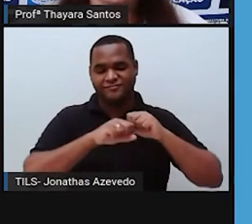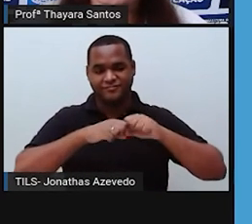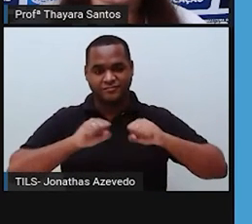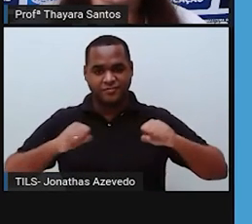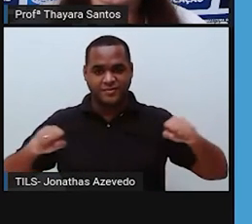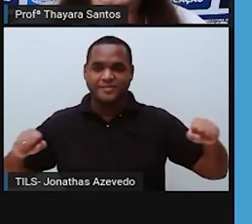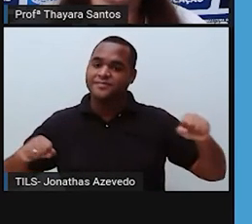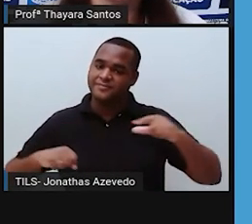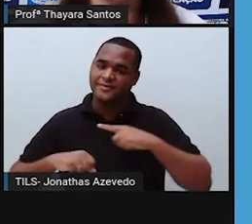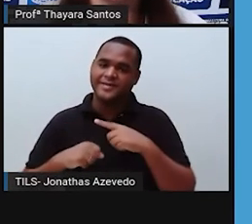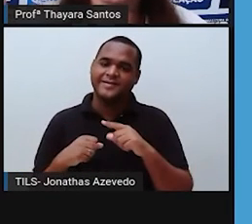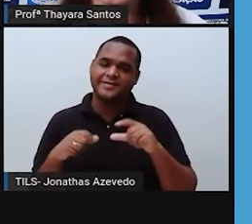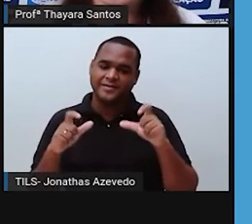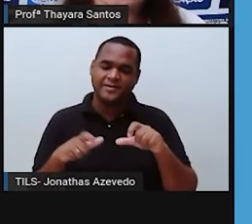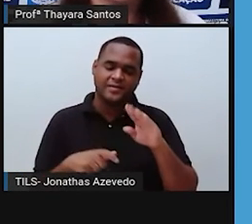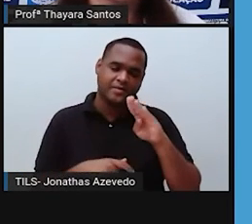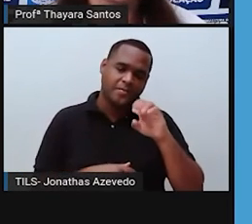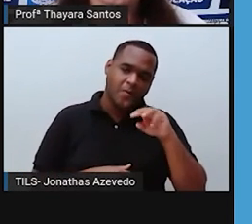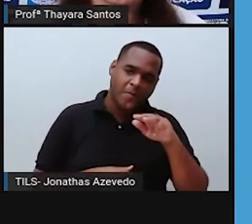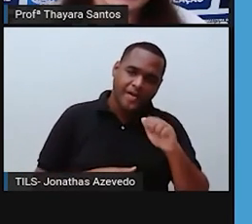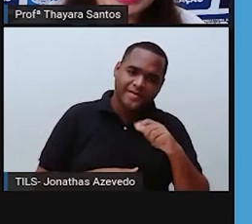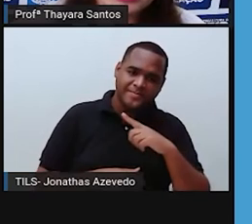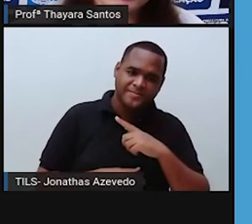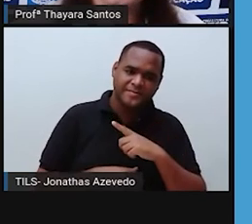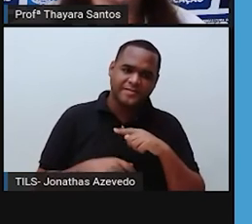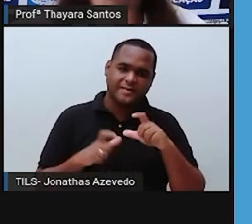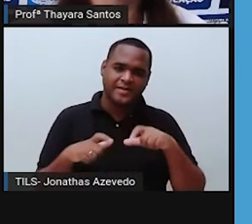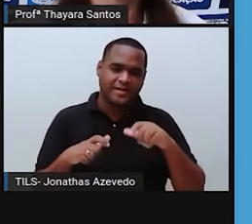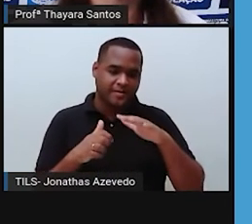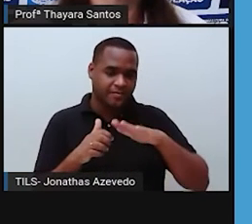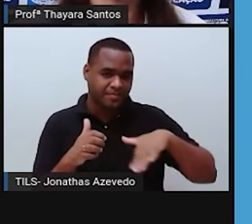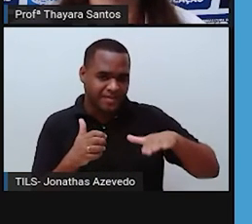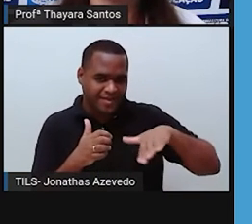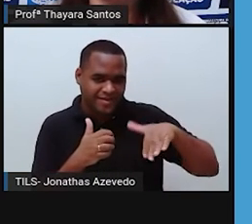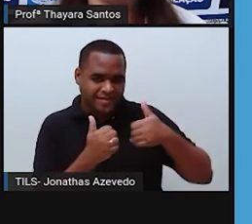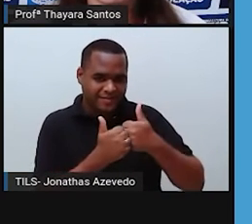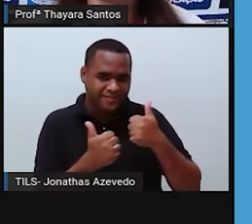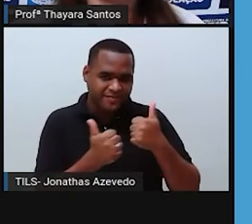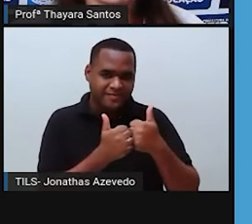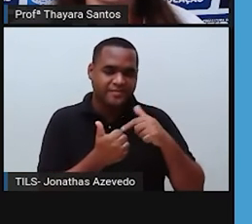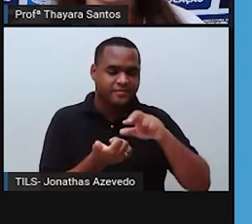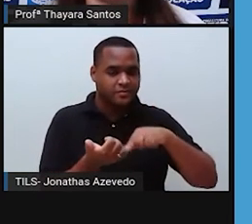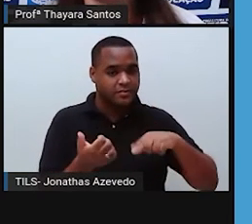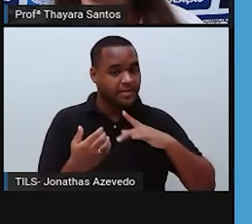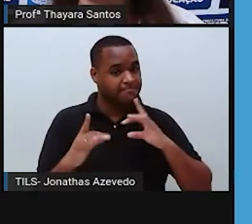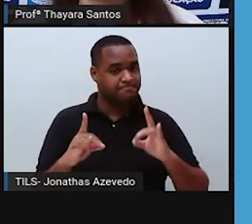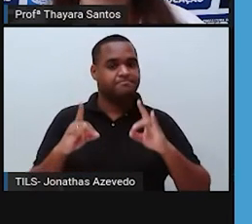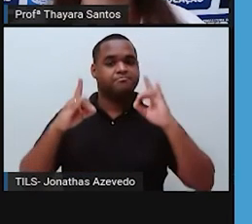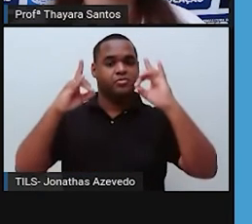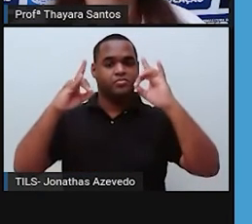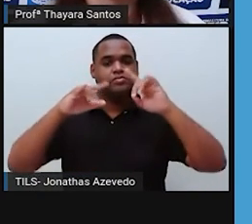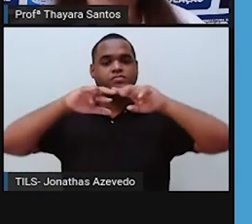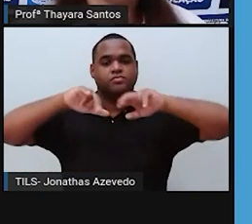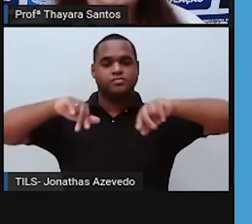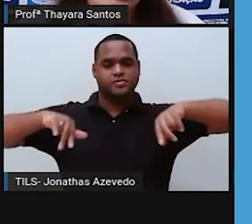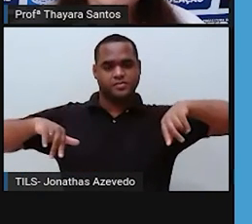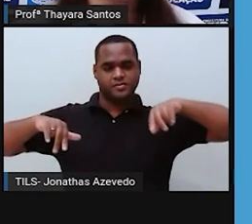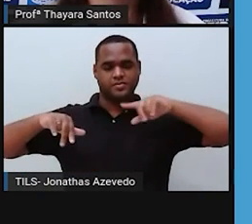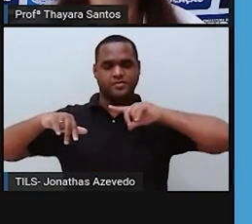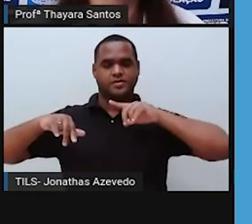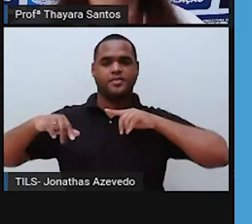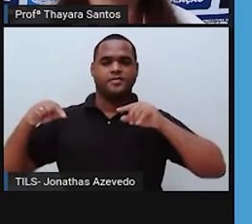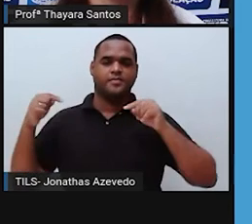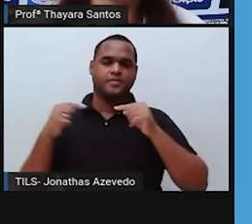como esse bioma se localiza na costa, na praia, então a gente tem grandes empreendimentos nesses lugares. Então, o